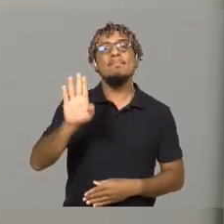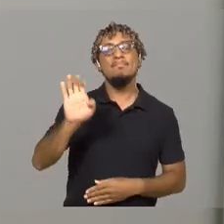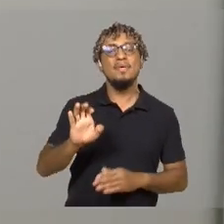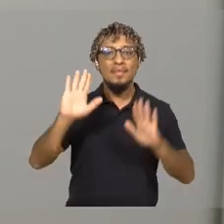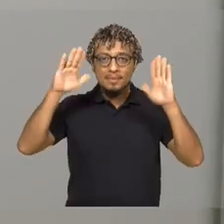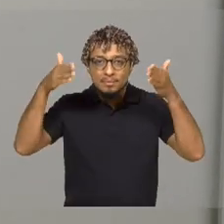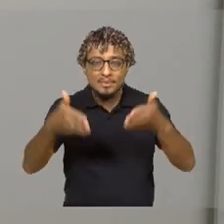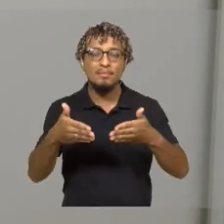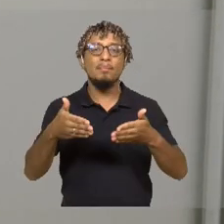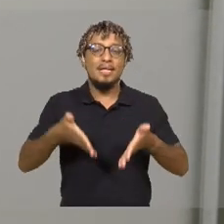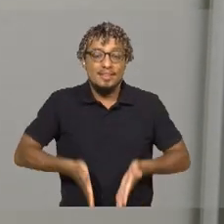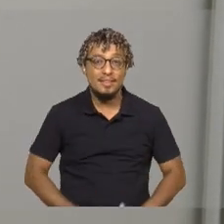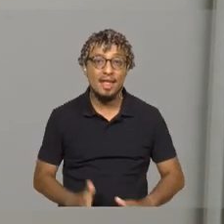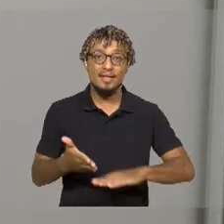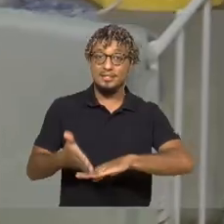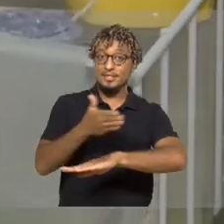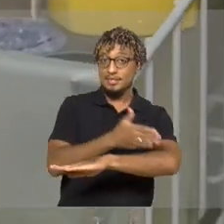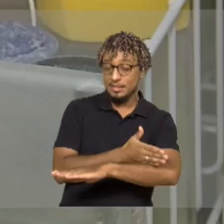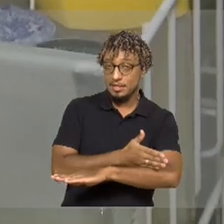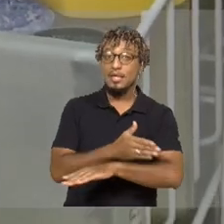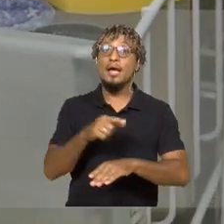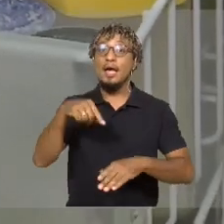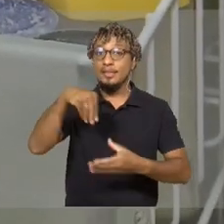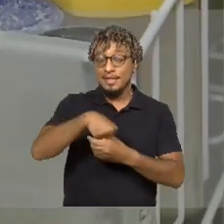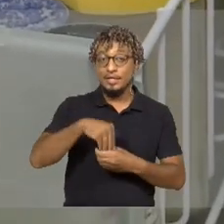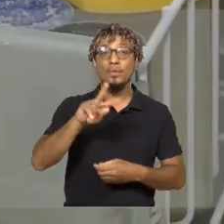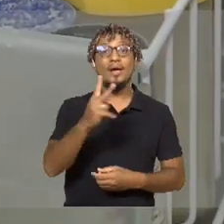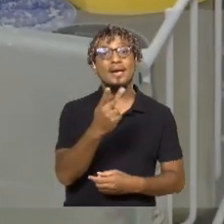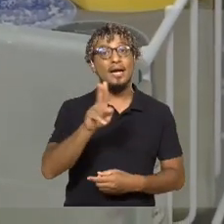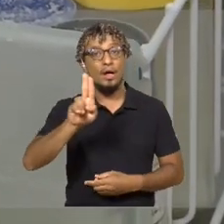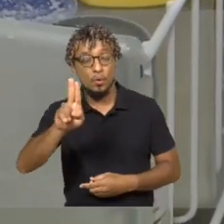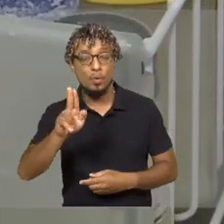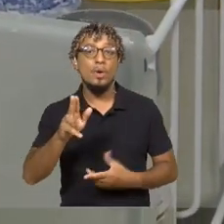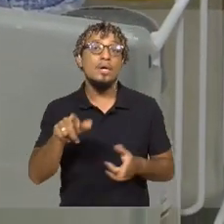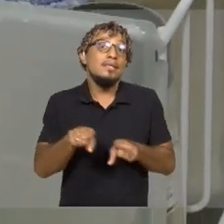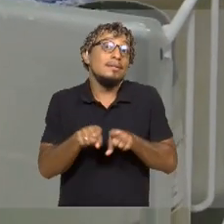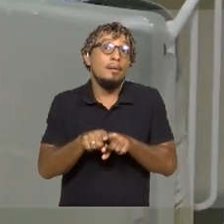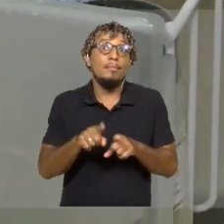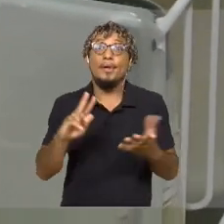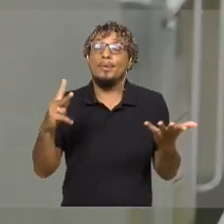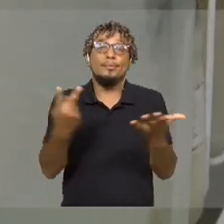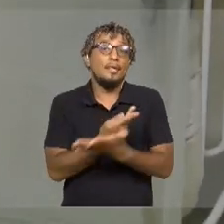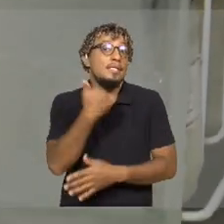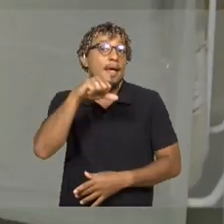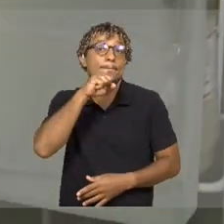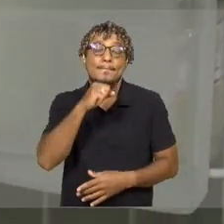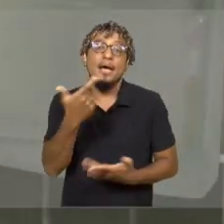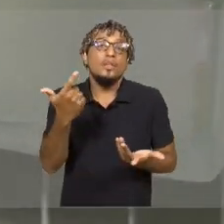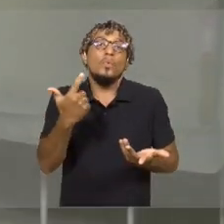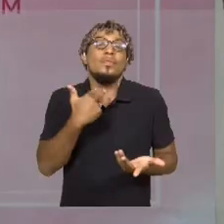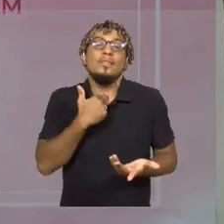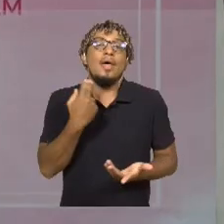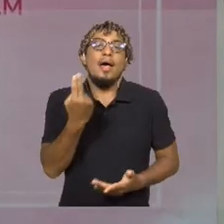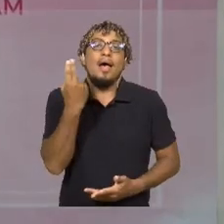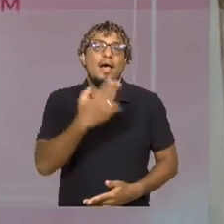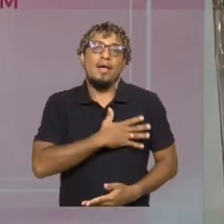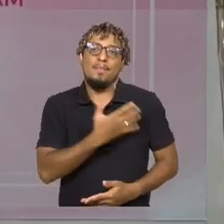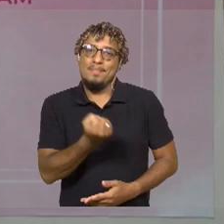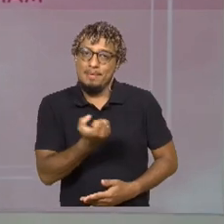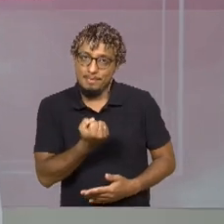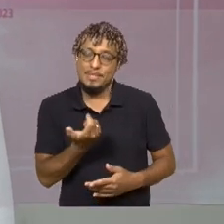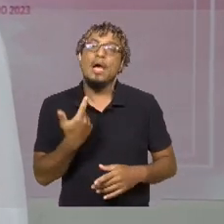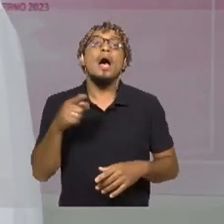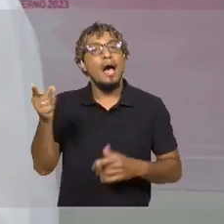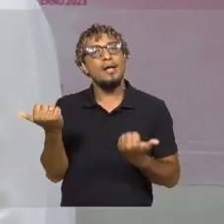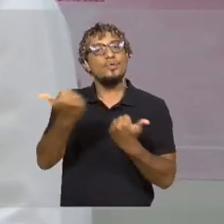são os bebês prematuros que nascem no HU e que as mães não conseguem amamentar por alguma dificuldade que elas tenham. Obrigada,